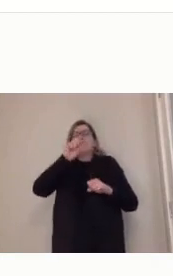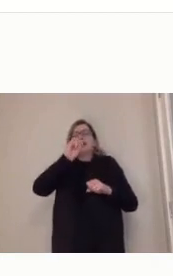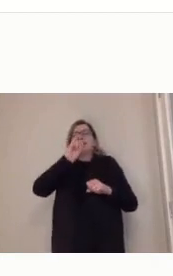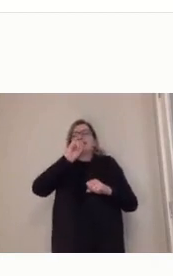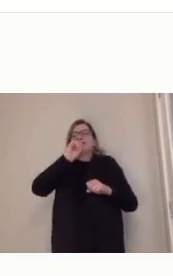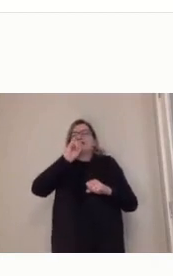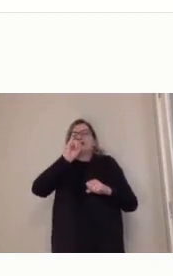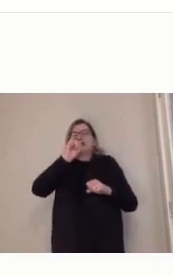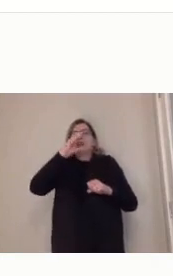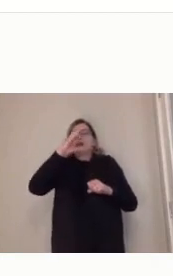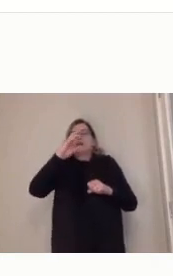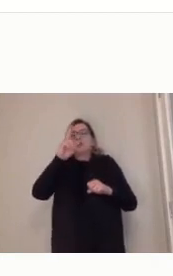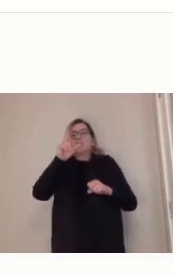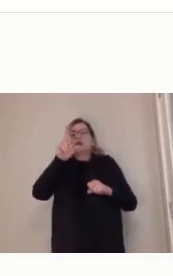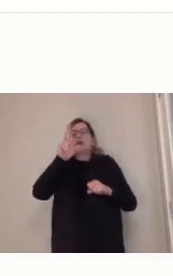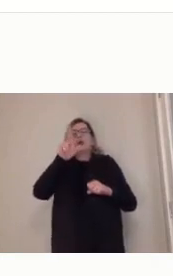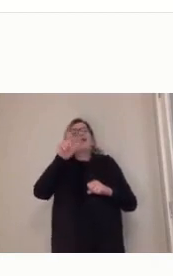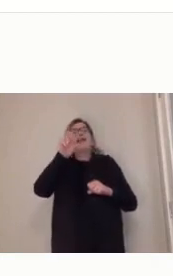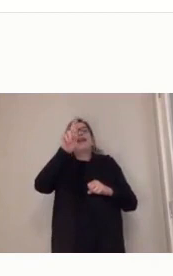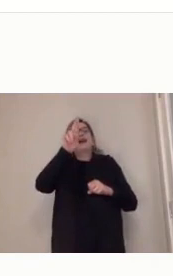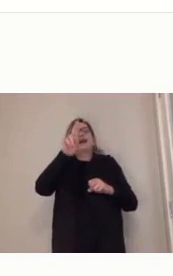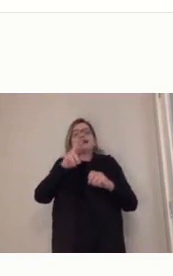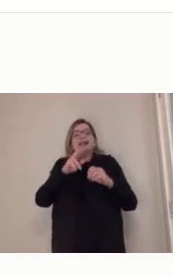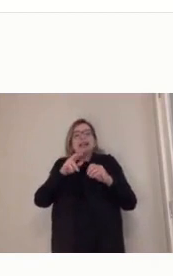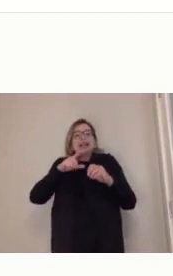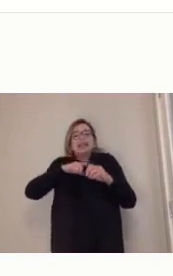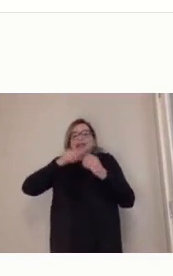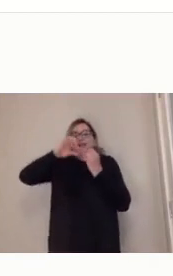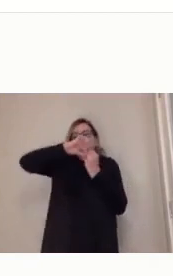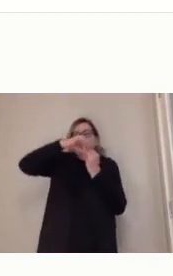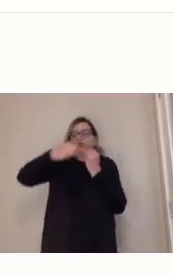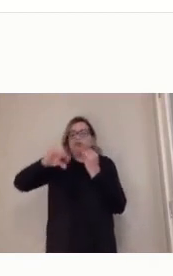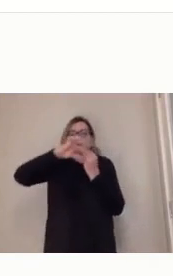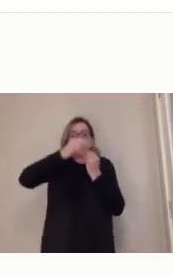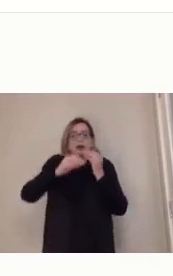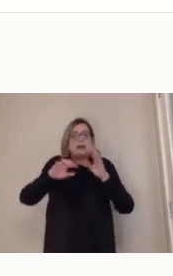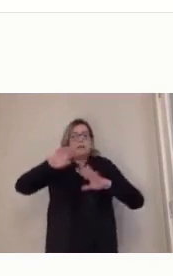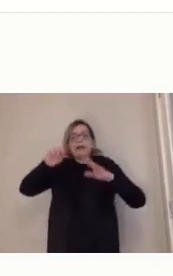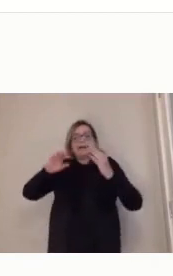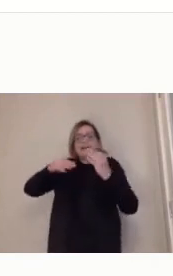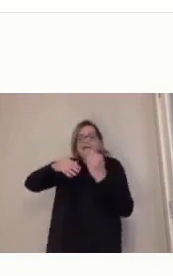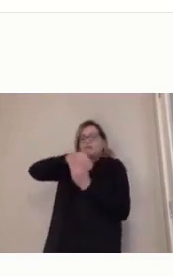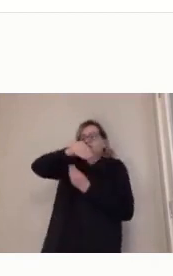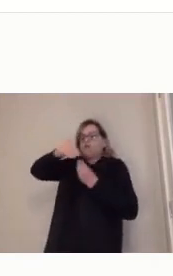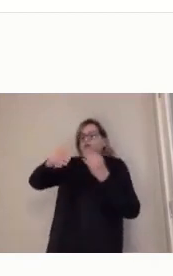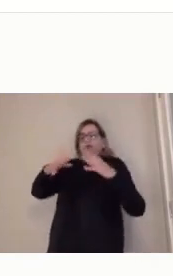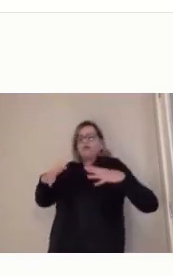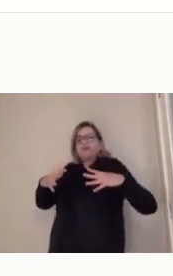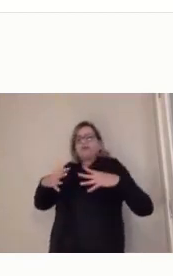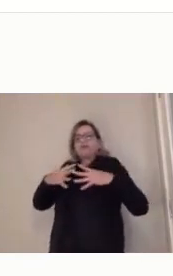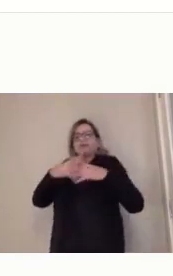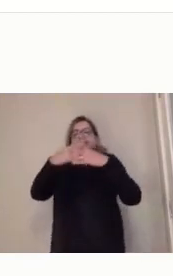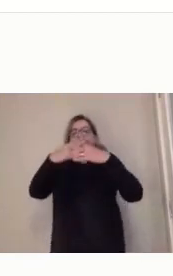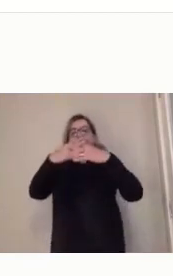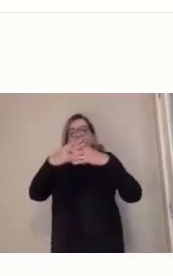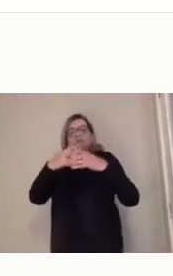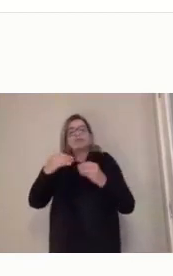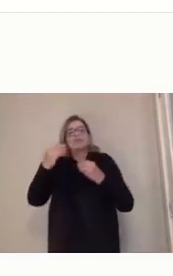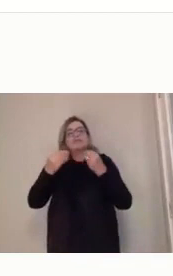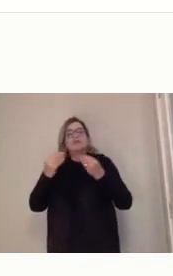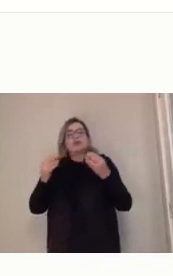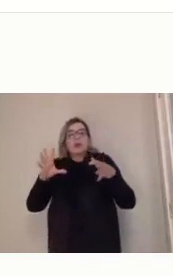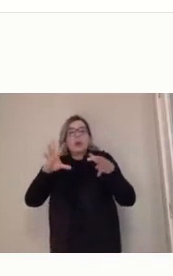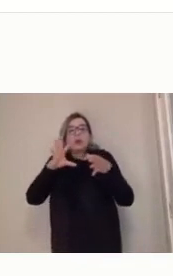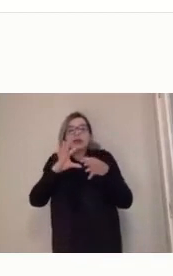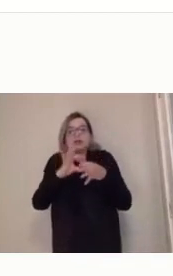mas sim entrelaçamento de processos, de ações, estabelecendo redes interligadas. Esse conceito dele